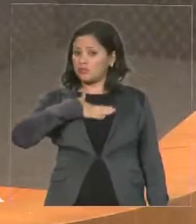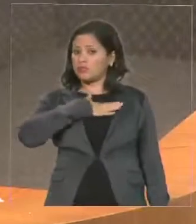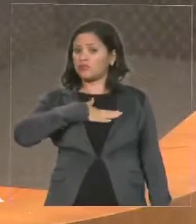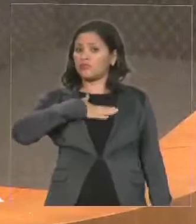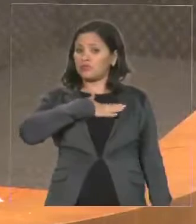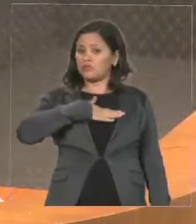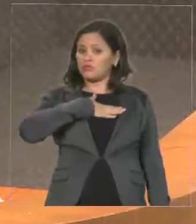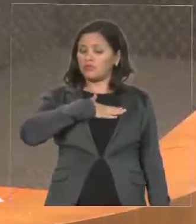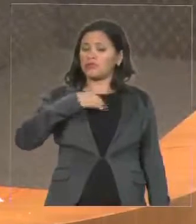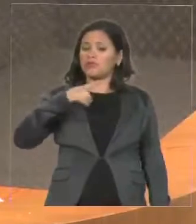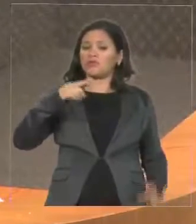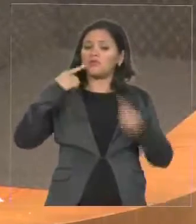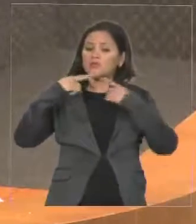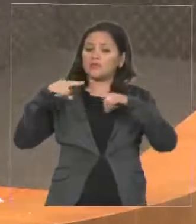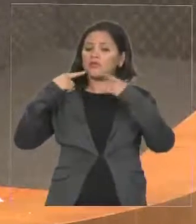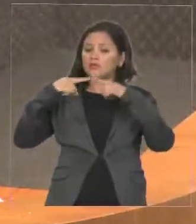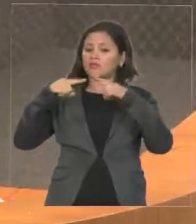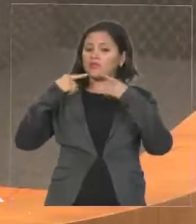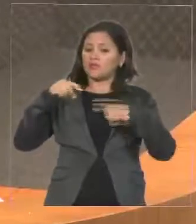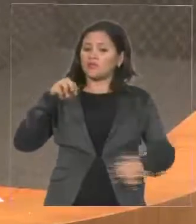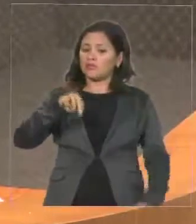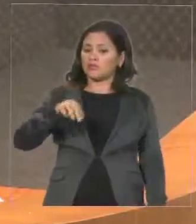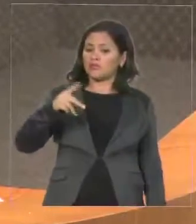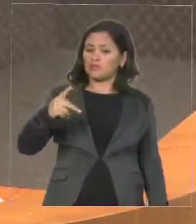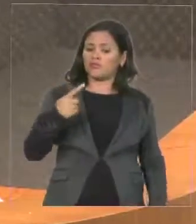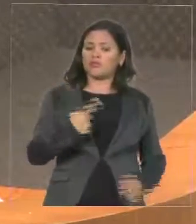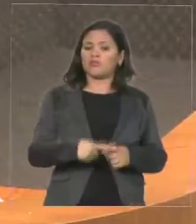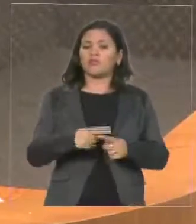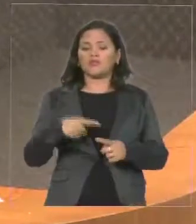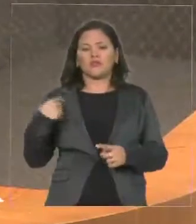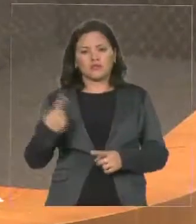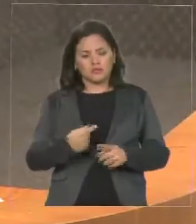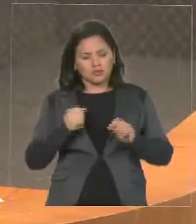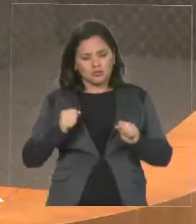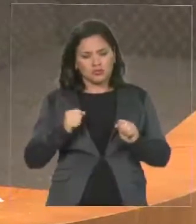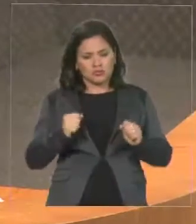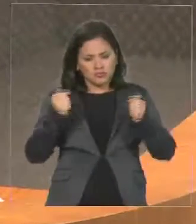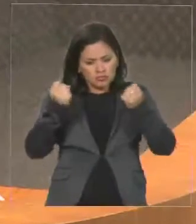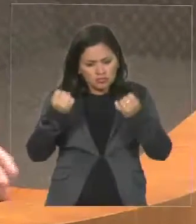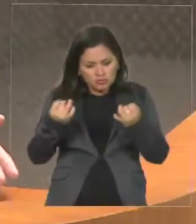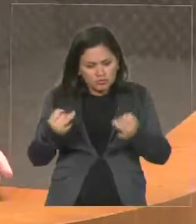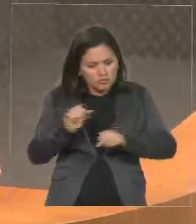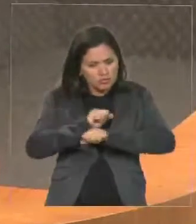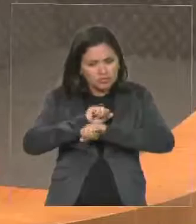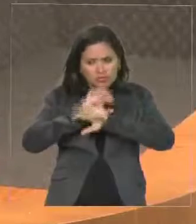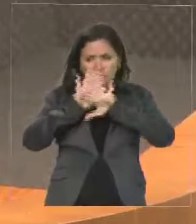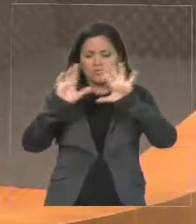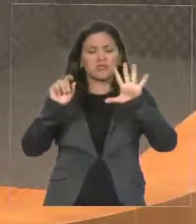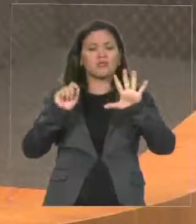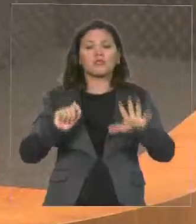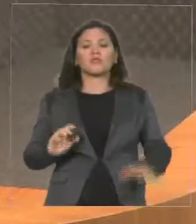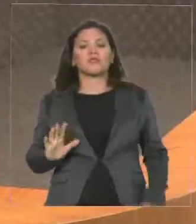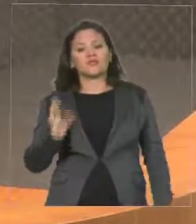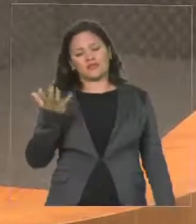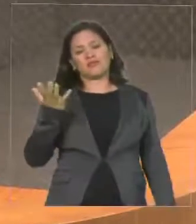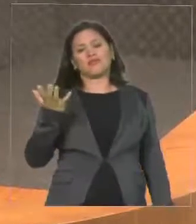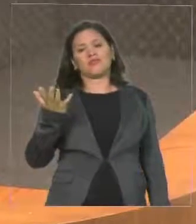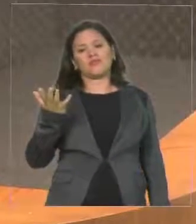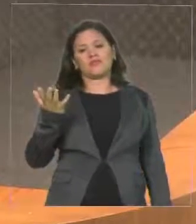poder esclarecer de uma forma muito transparente o que acontece durante esse processo. Então, o que acontece, deputado Otelino?